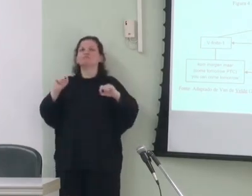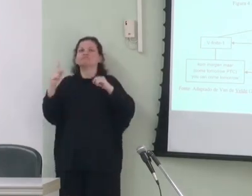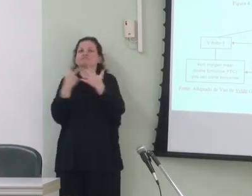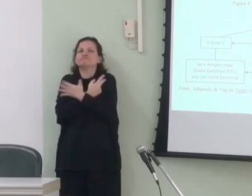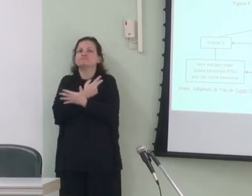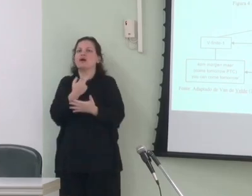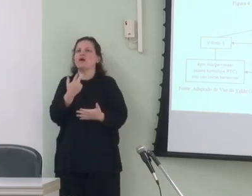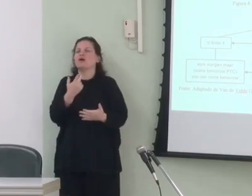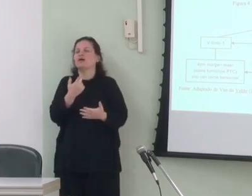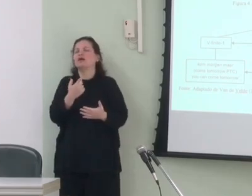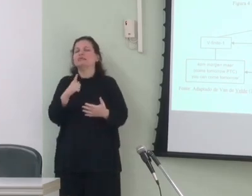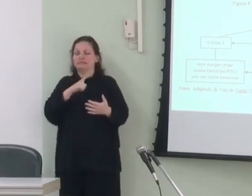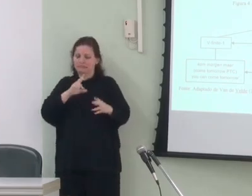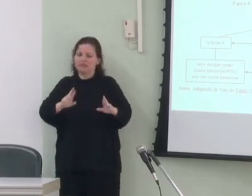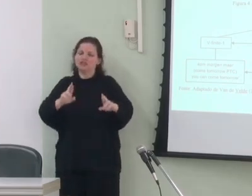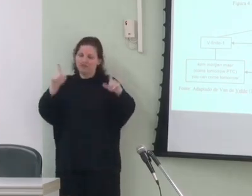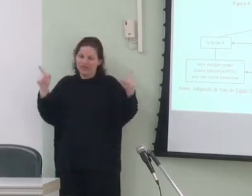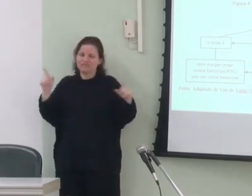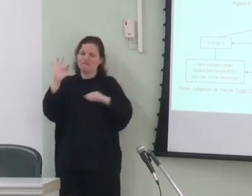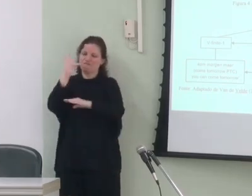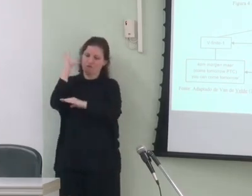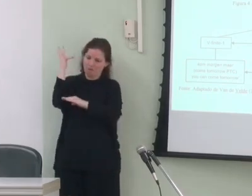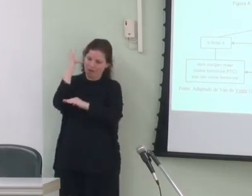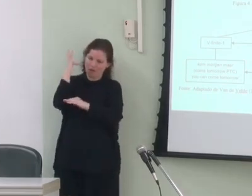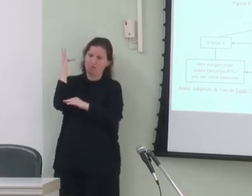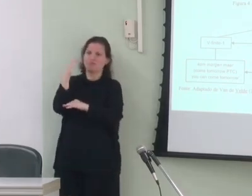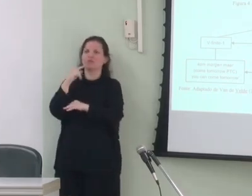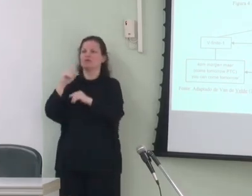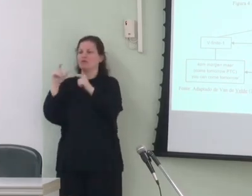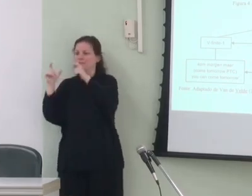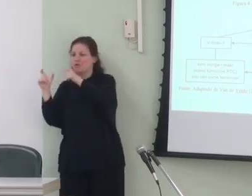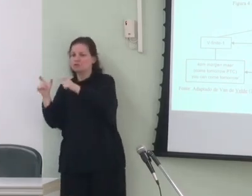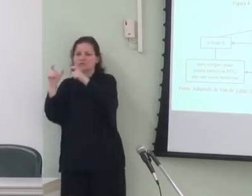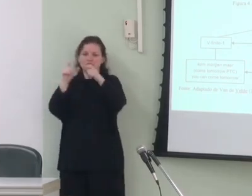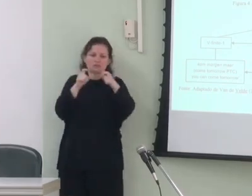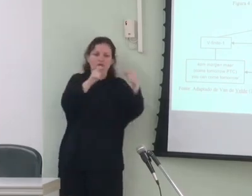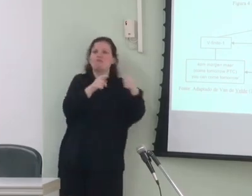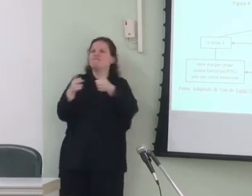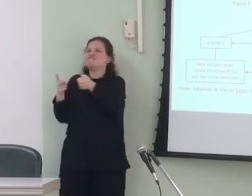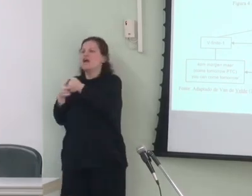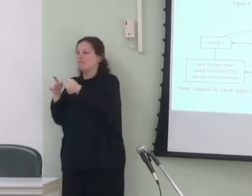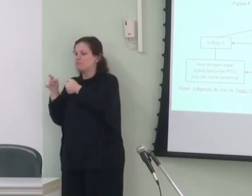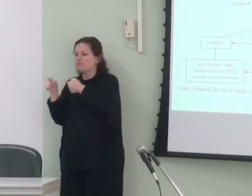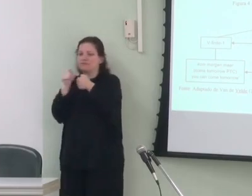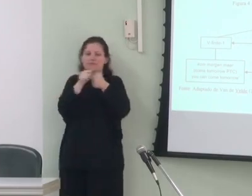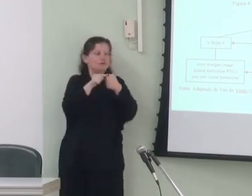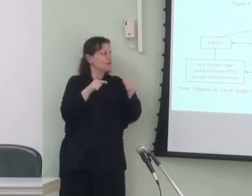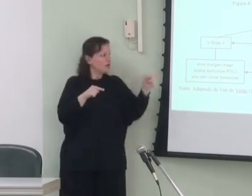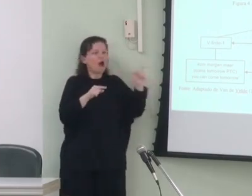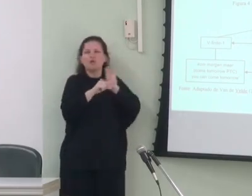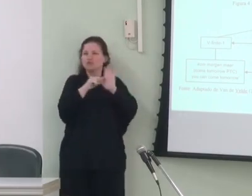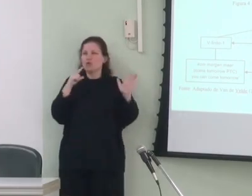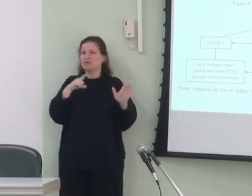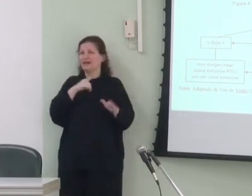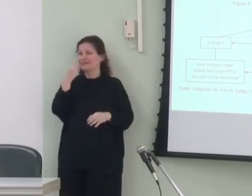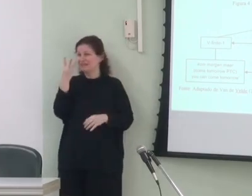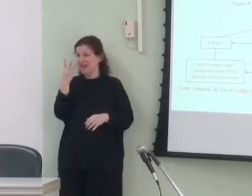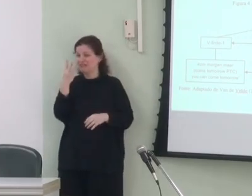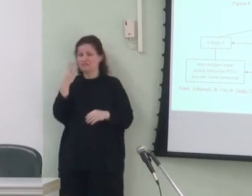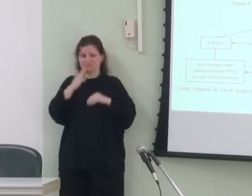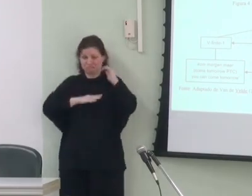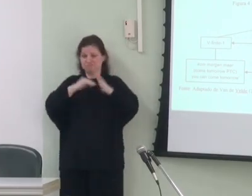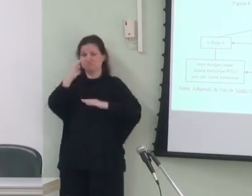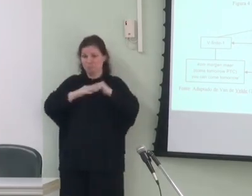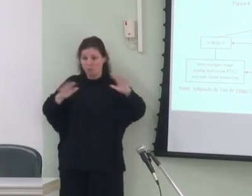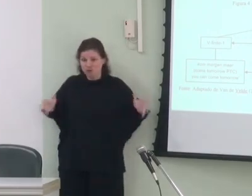além de diferenças formais que são a posição do verbo para Wandeveld as três construções motivam